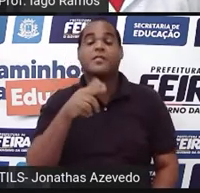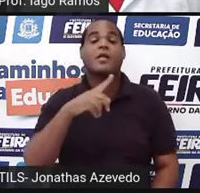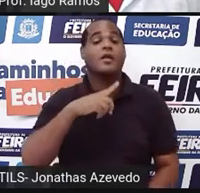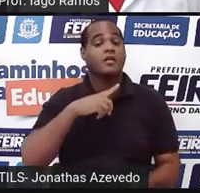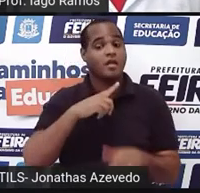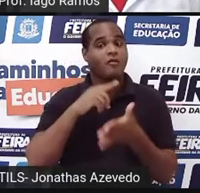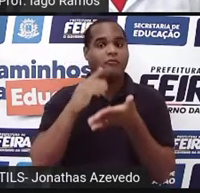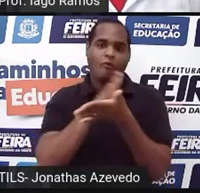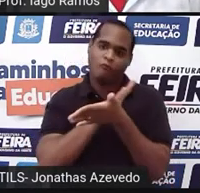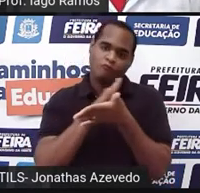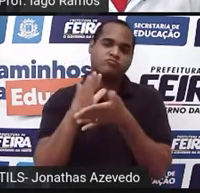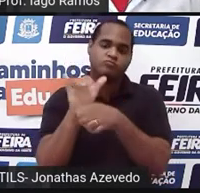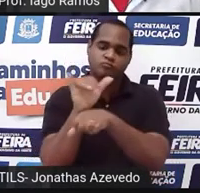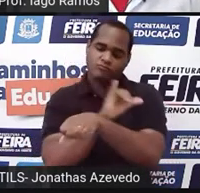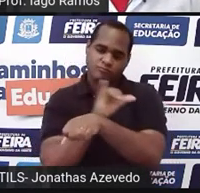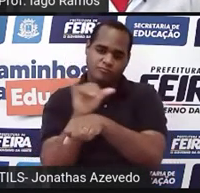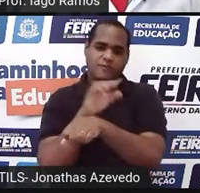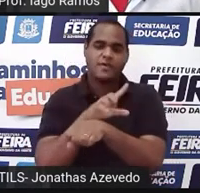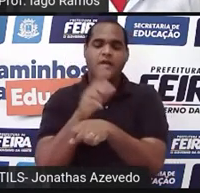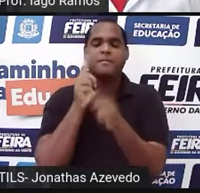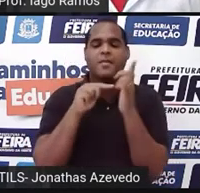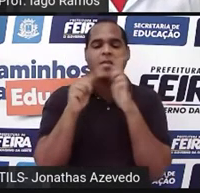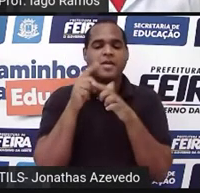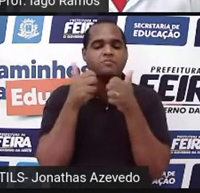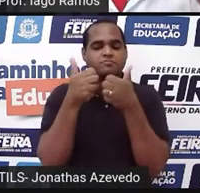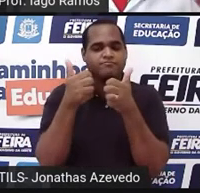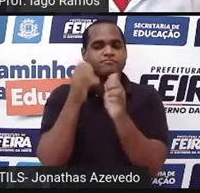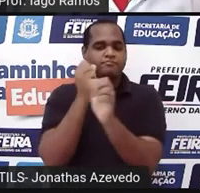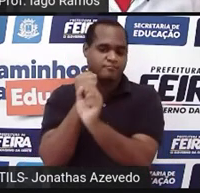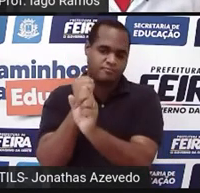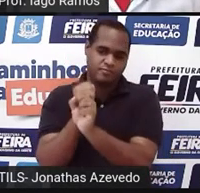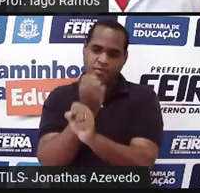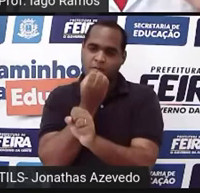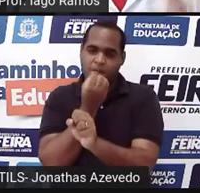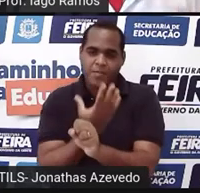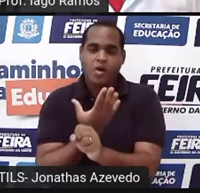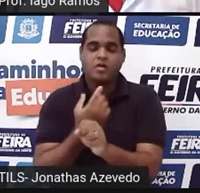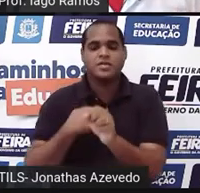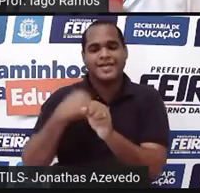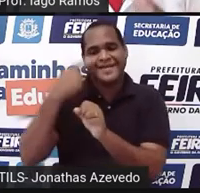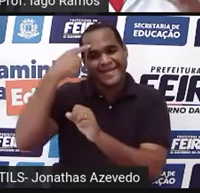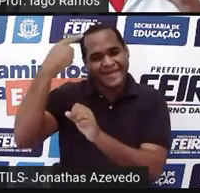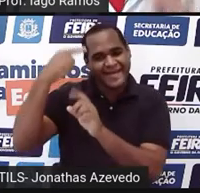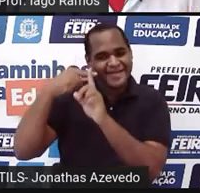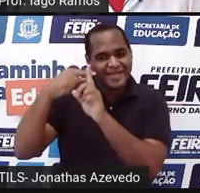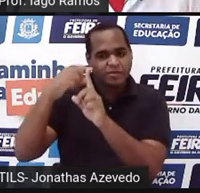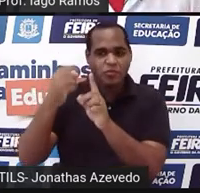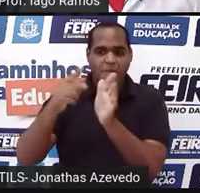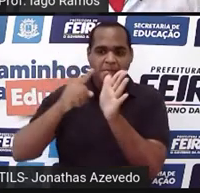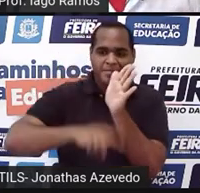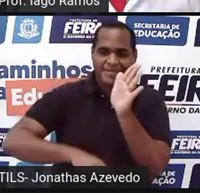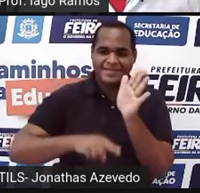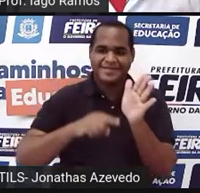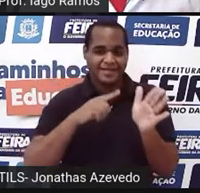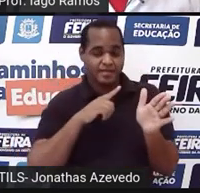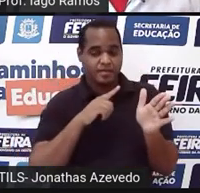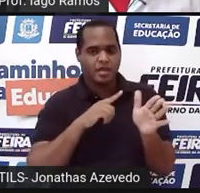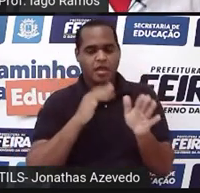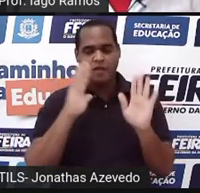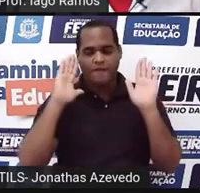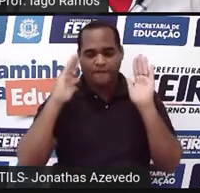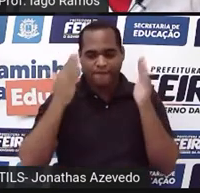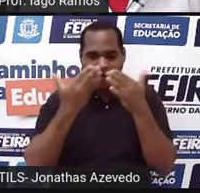algumas maneiras de a gente fazer essas continhas de adição e subtração. Esse é o foco da nossa aula,